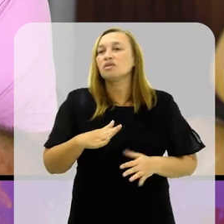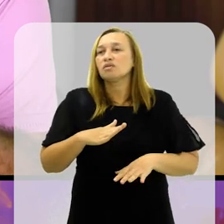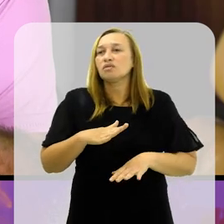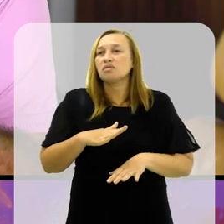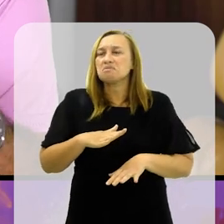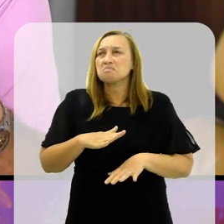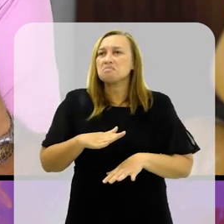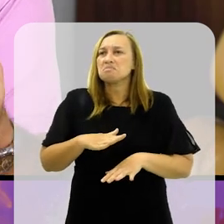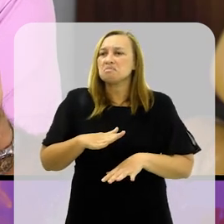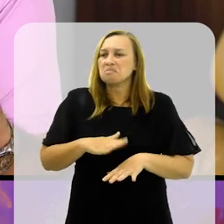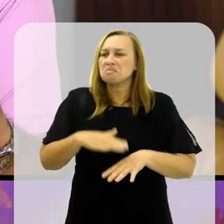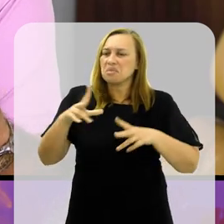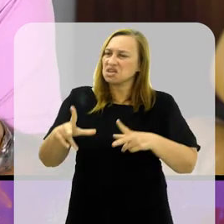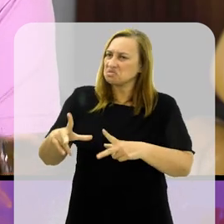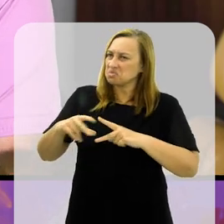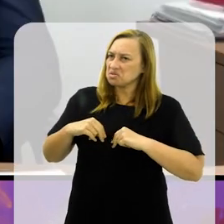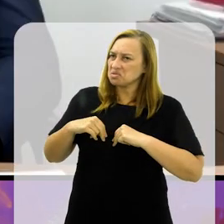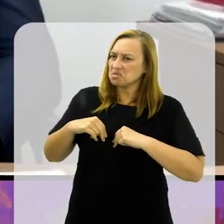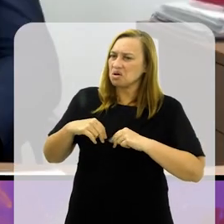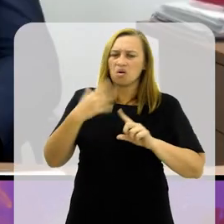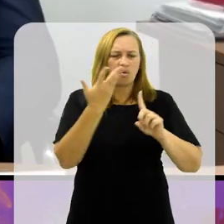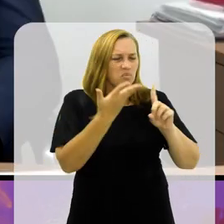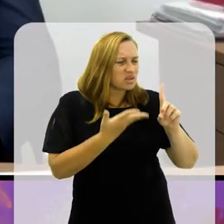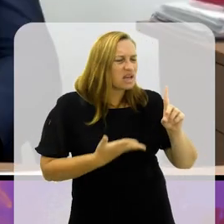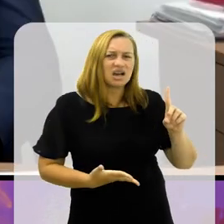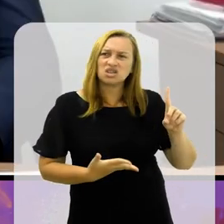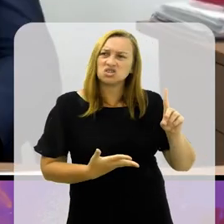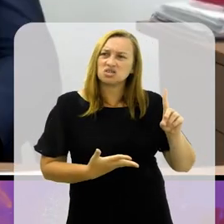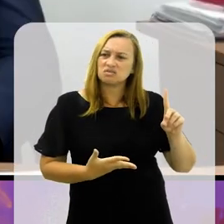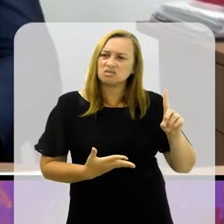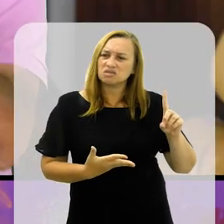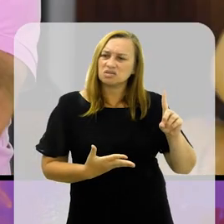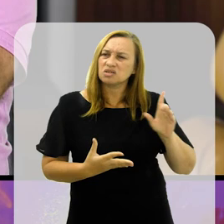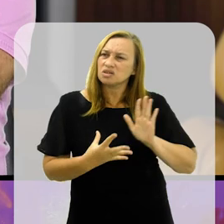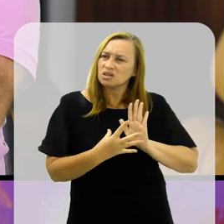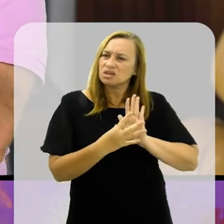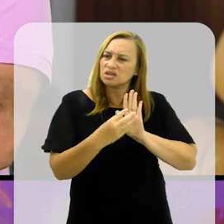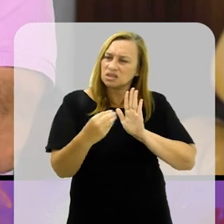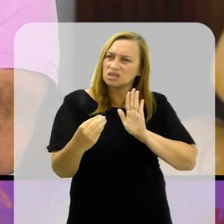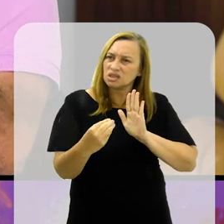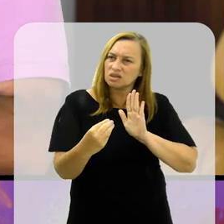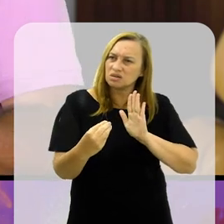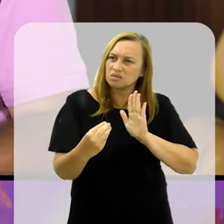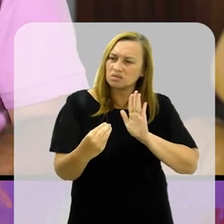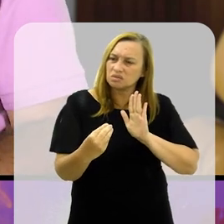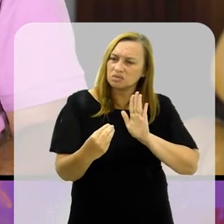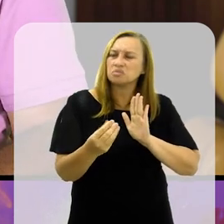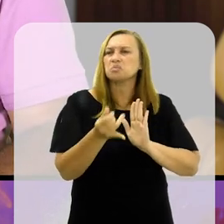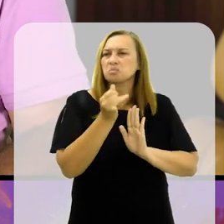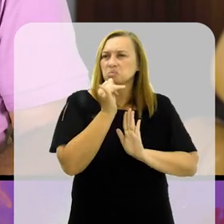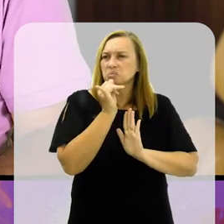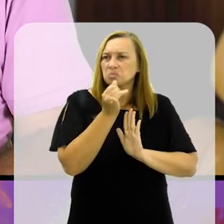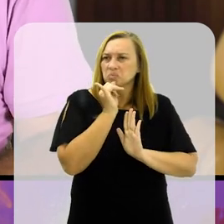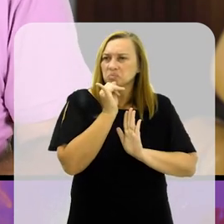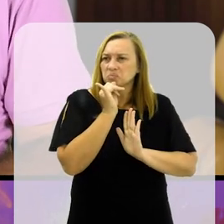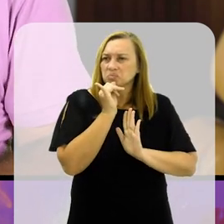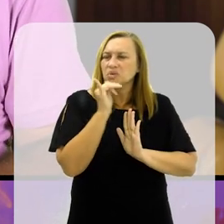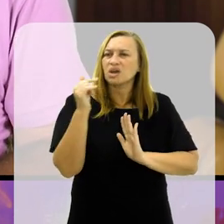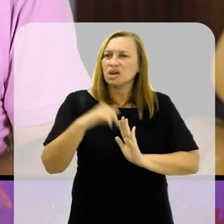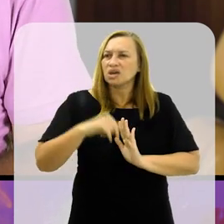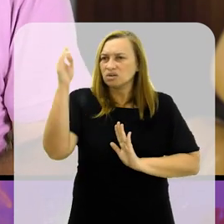ela foi mais do que merecida porque é uma homenagem marcante e que serve de exemplo para esses caras que ainda